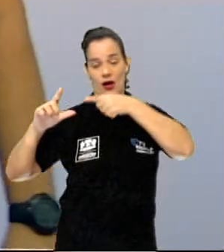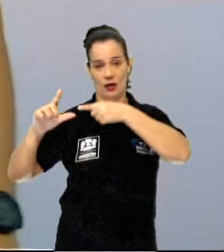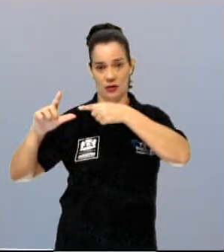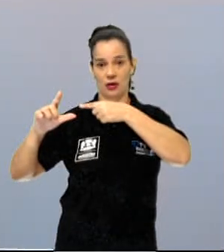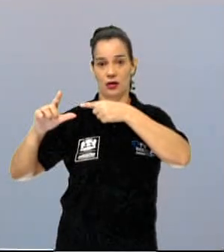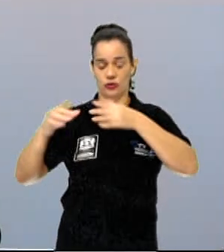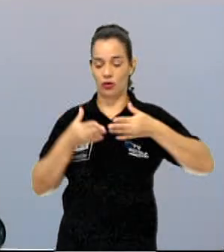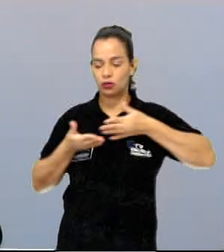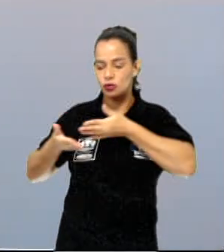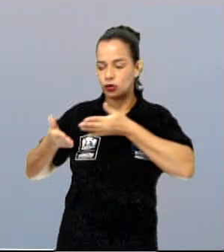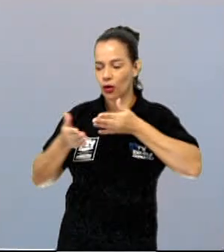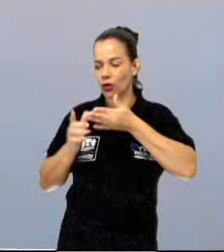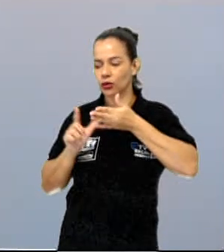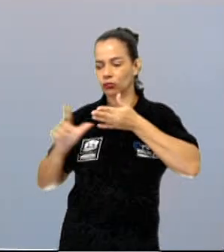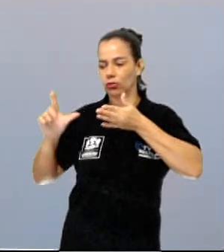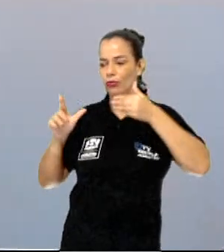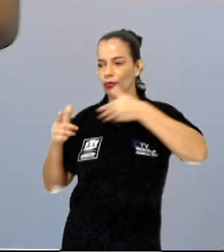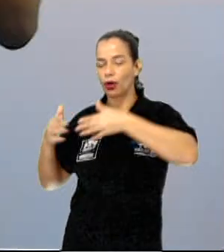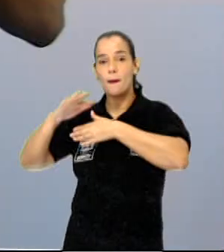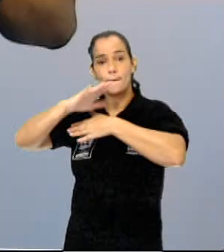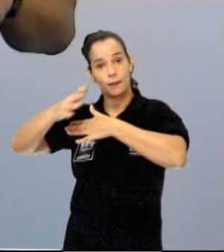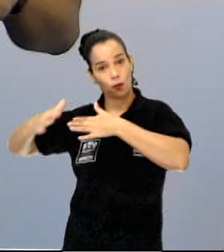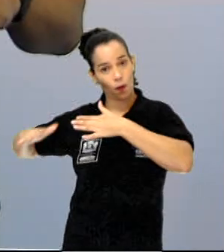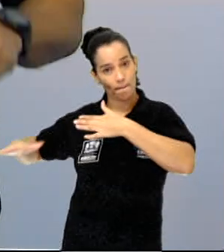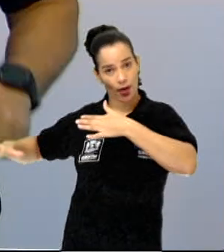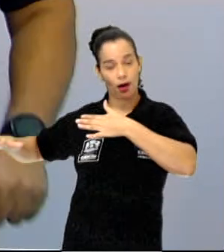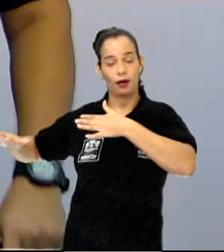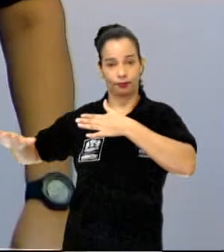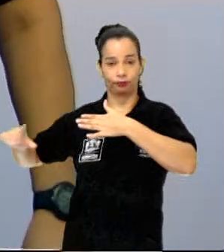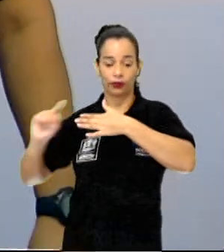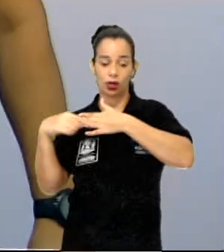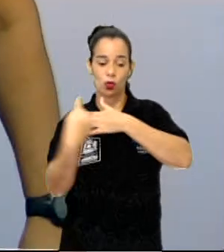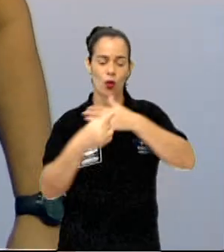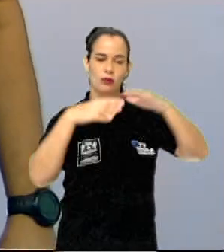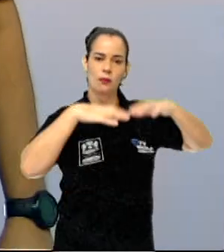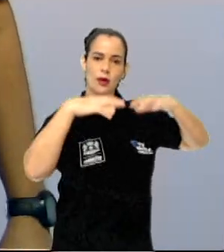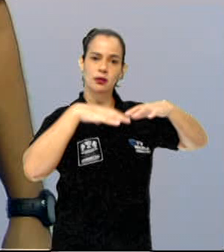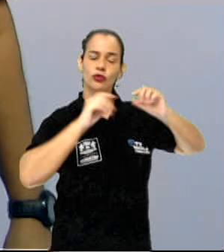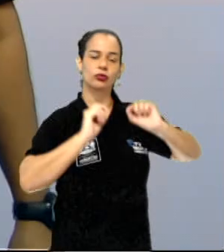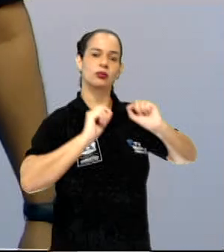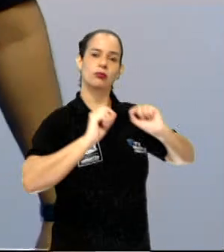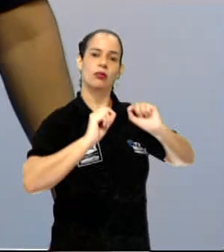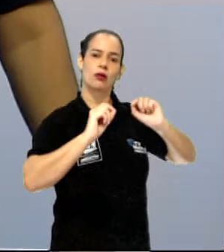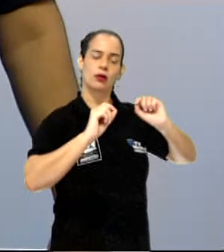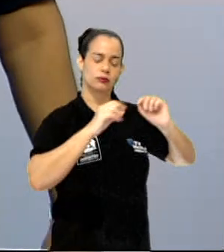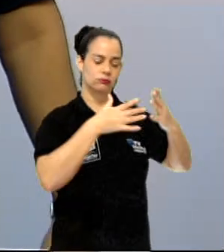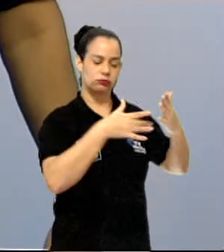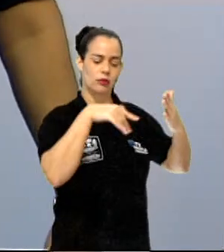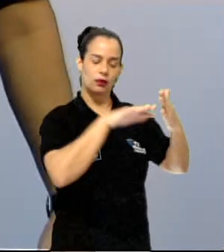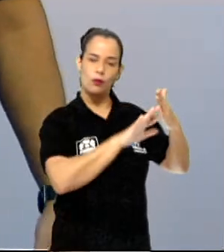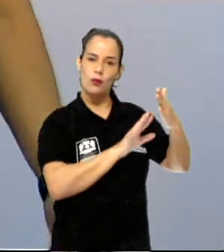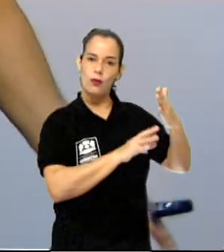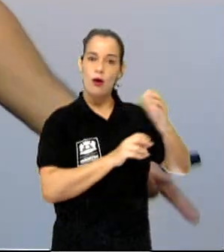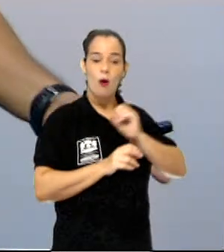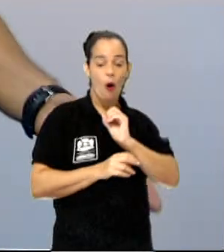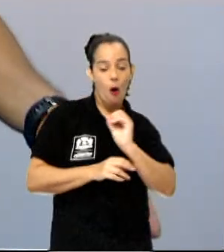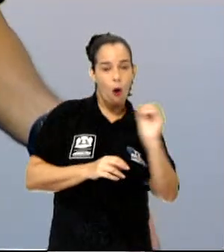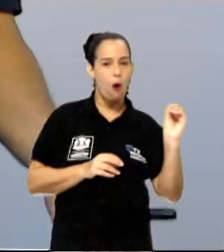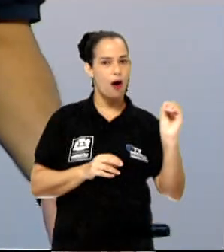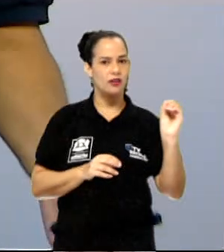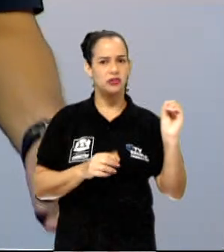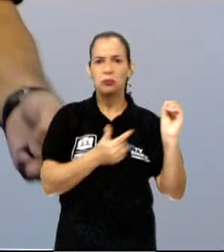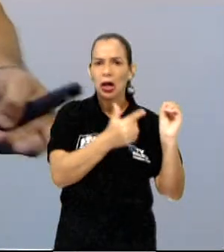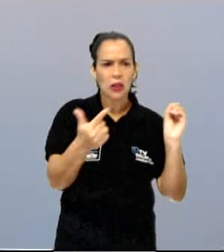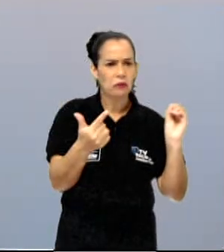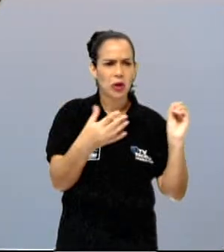formados indo em direção para o Oceano Atlântico. E uma outra parte das chuvas, elas vão descer para essa parte oeste. Só que não tem muito